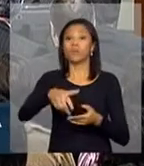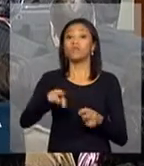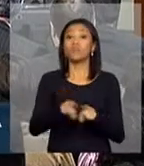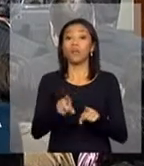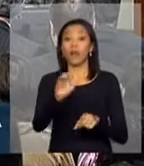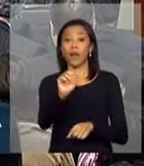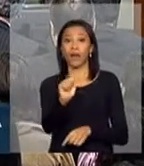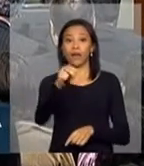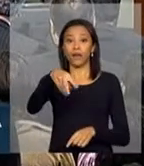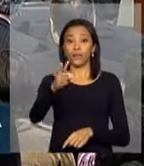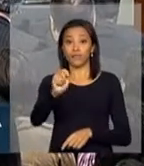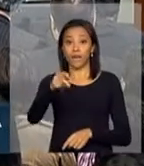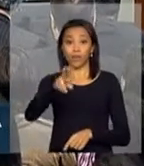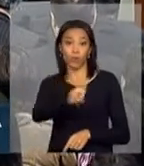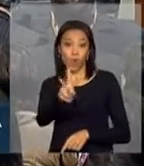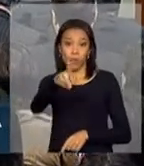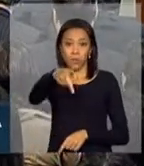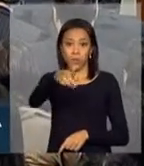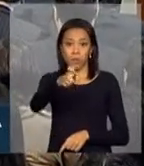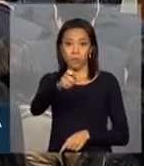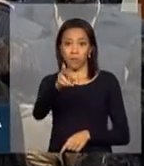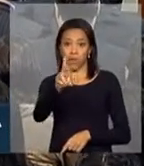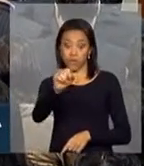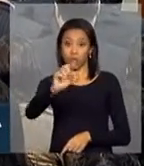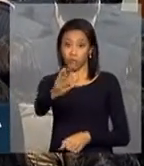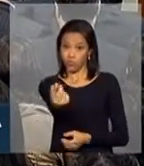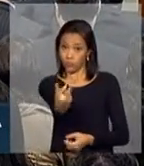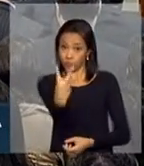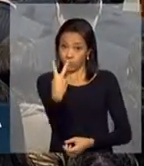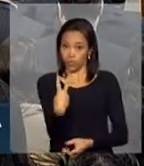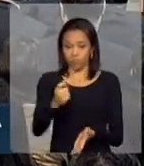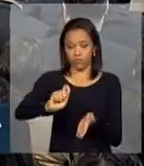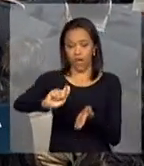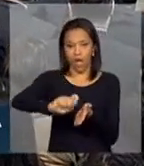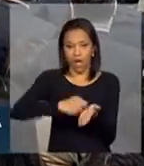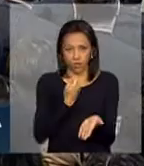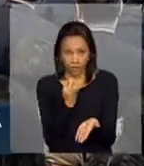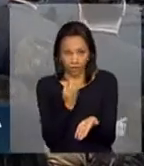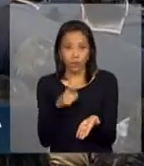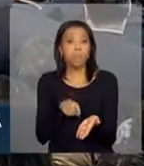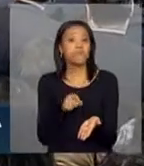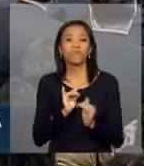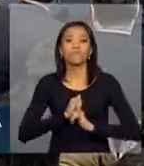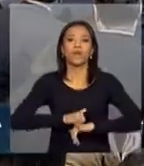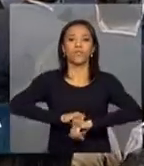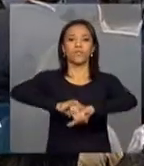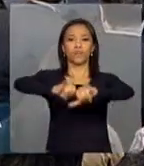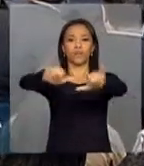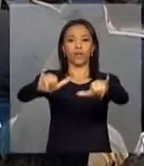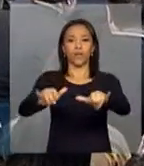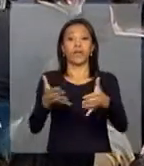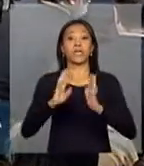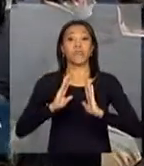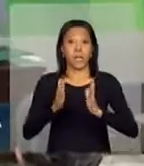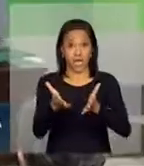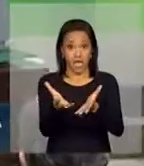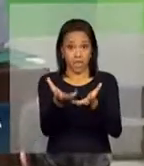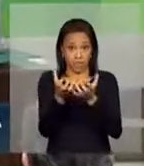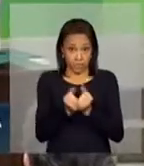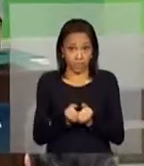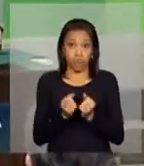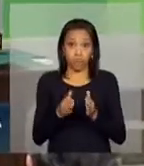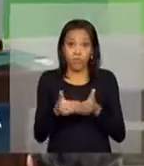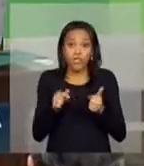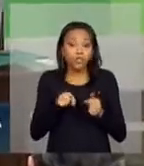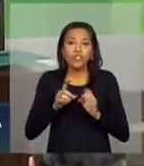ANTAC, Pedro Brito, a assinarem instrumento convocatório de anúncio público de recebimento de pedidos de autorização